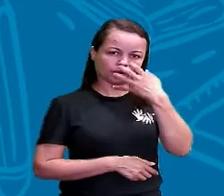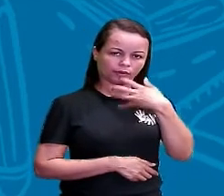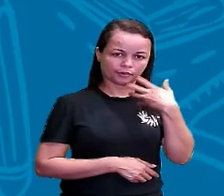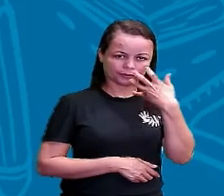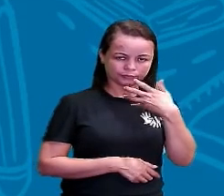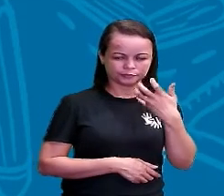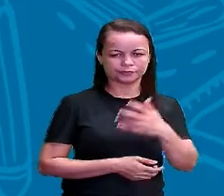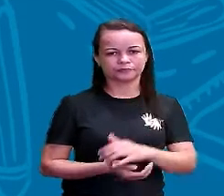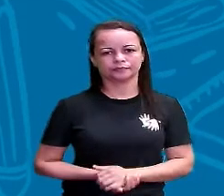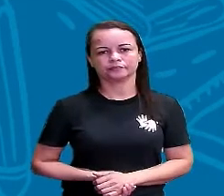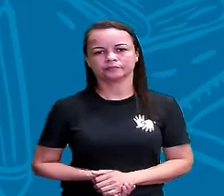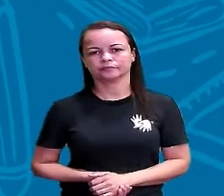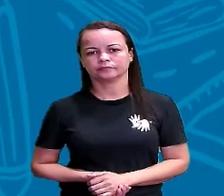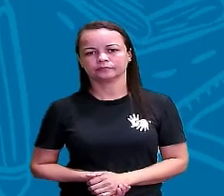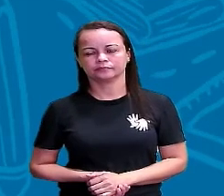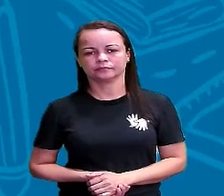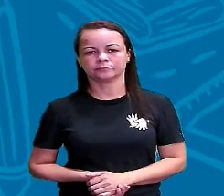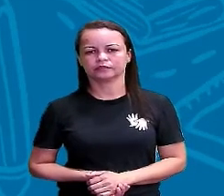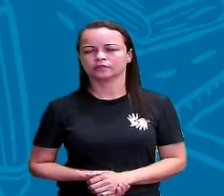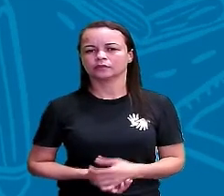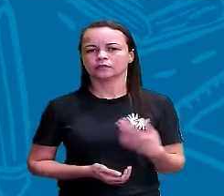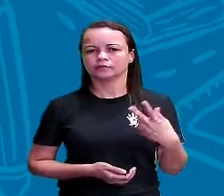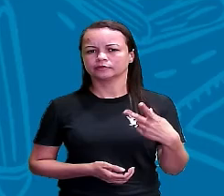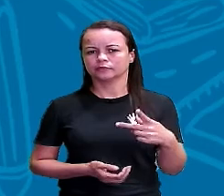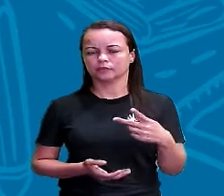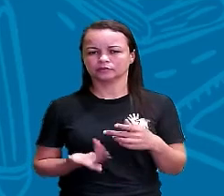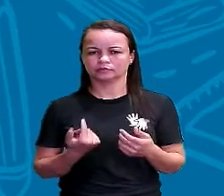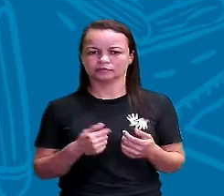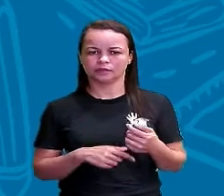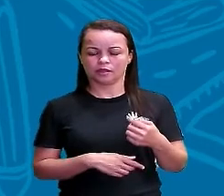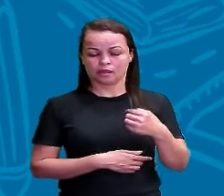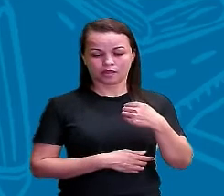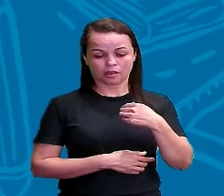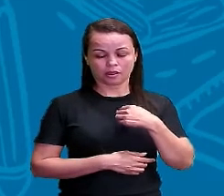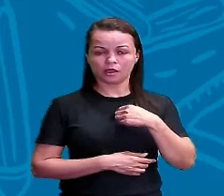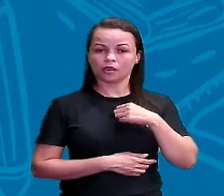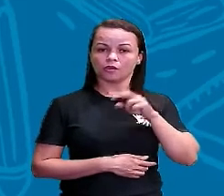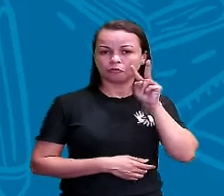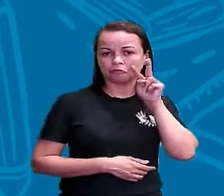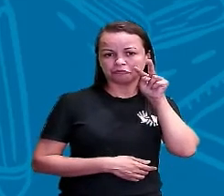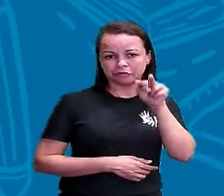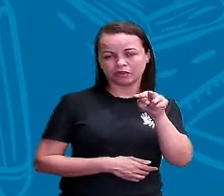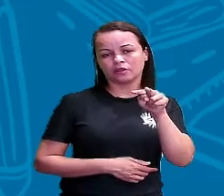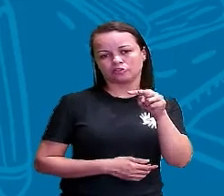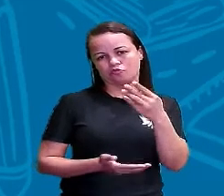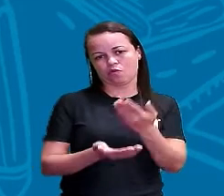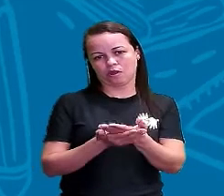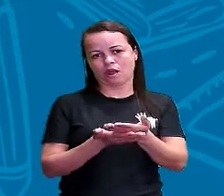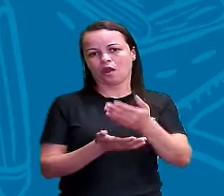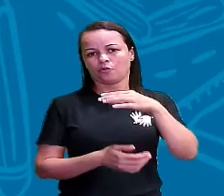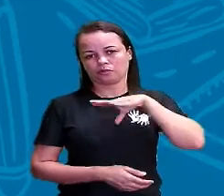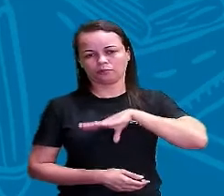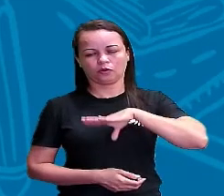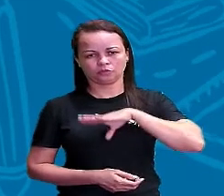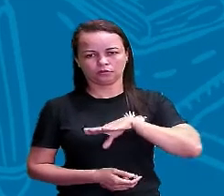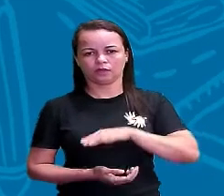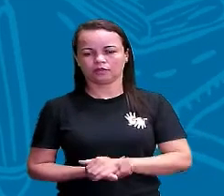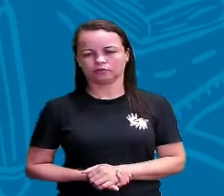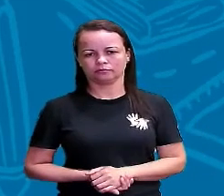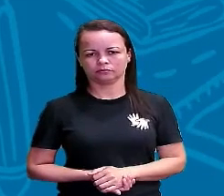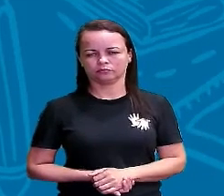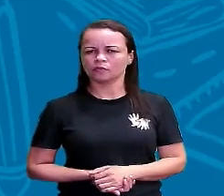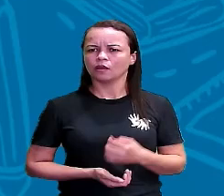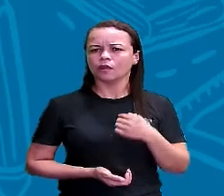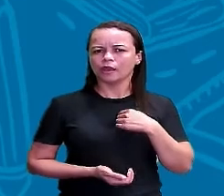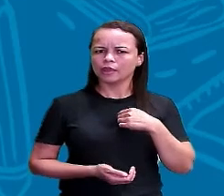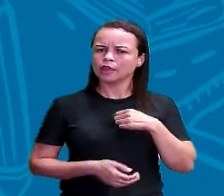Nesse caso, eu assisto a aula de língua portuguesa. Eu ministro a aula de